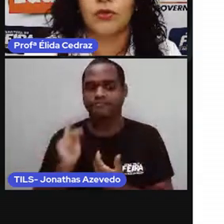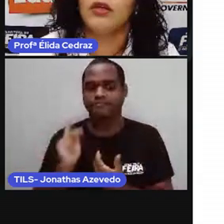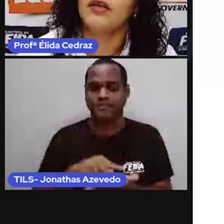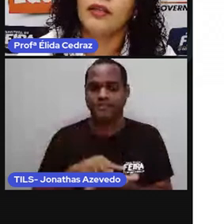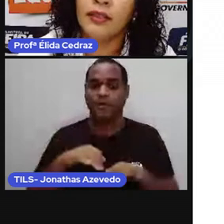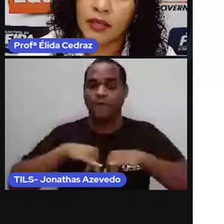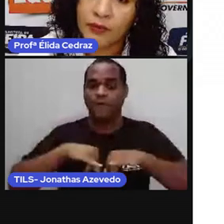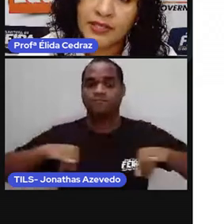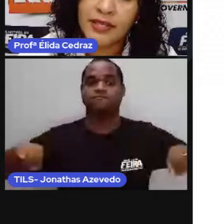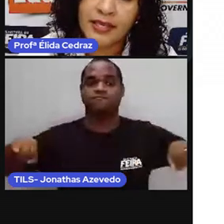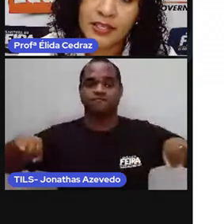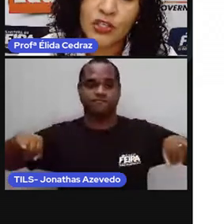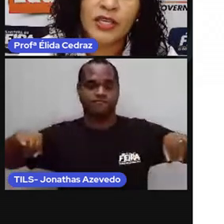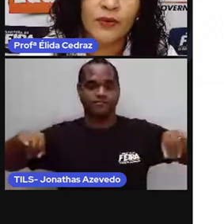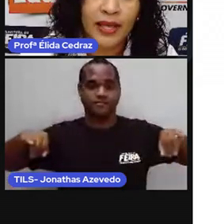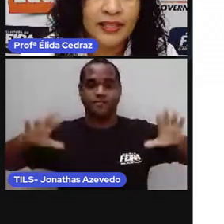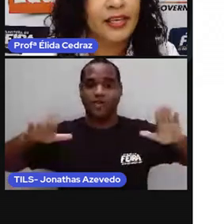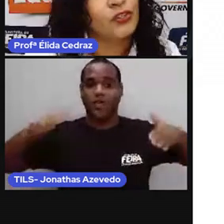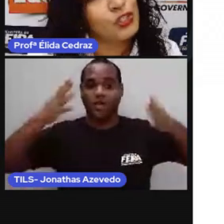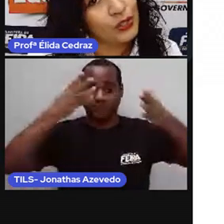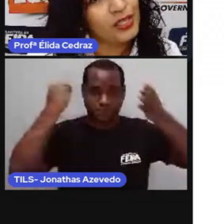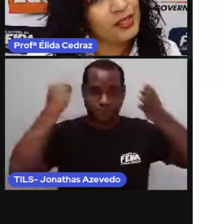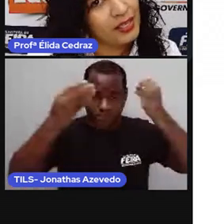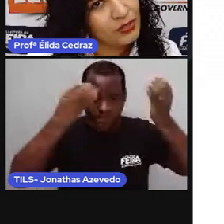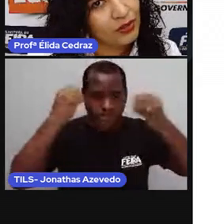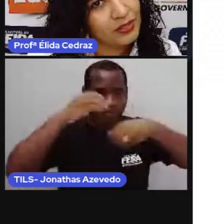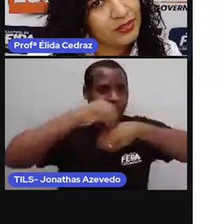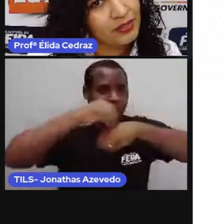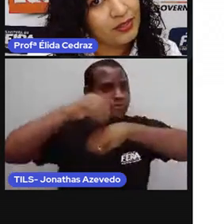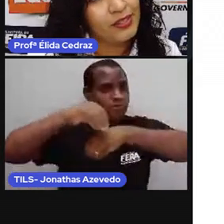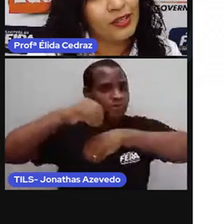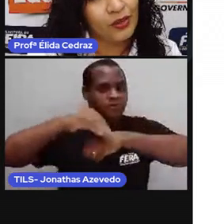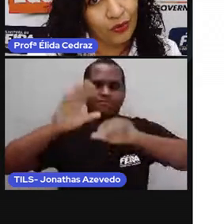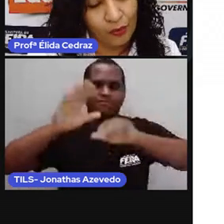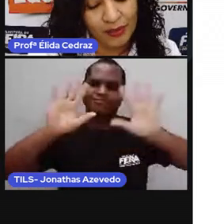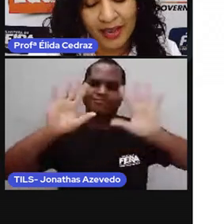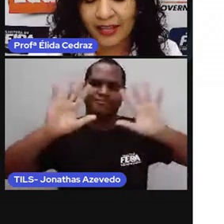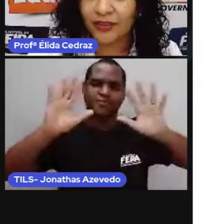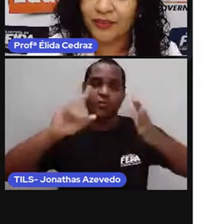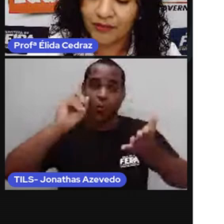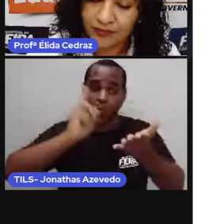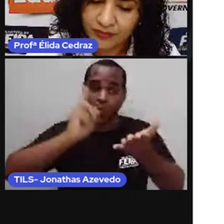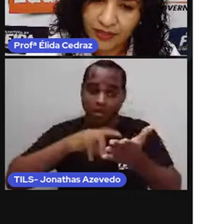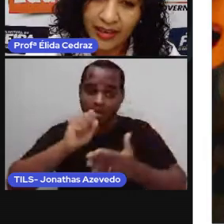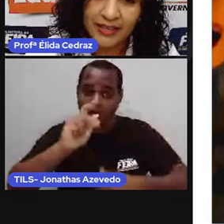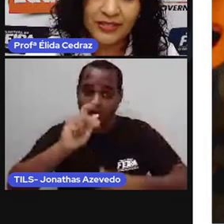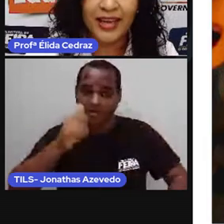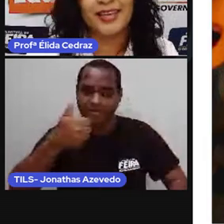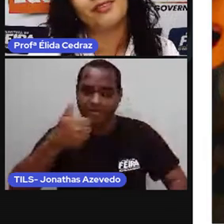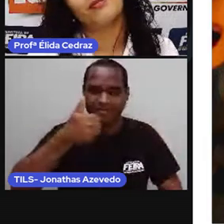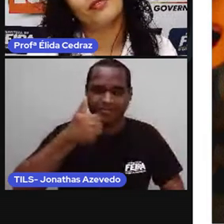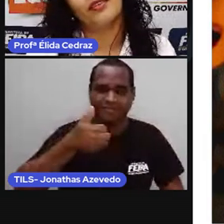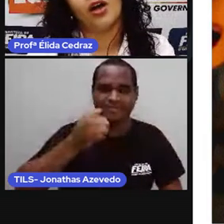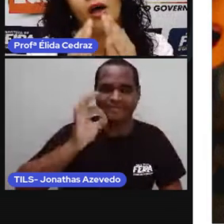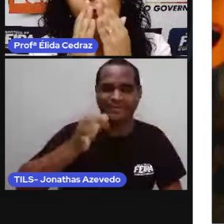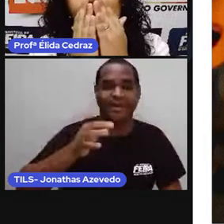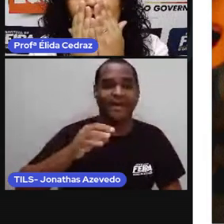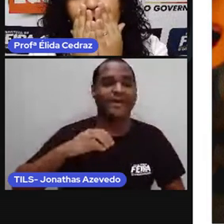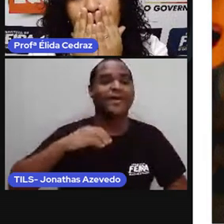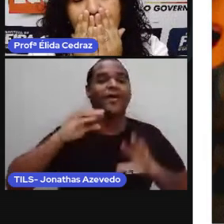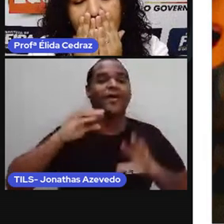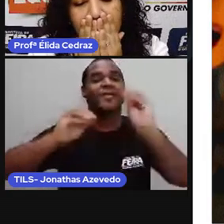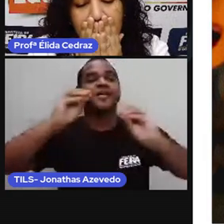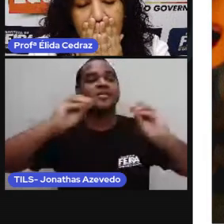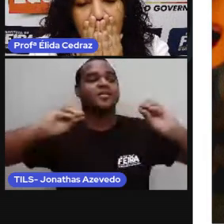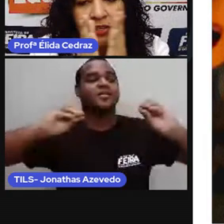aviso não esqueça de ler o caderno de orientações. Combinado? É isso aí. Um